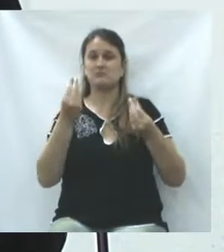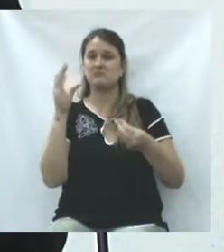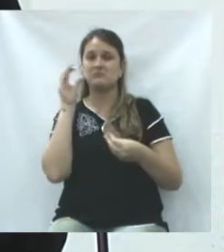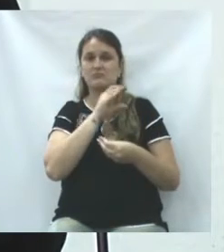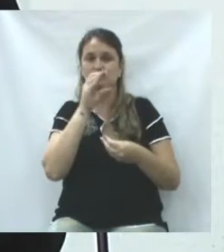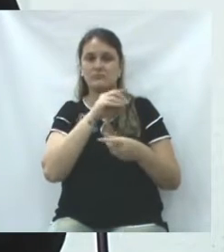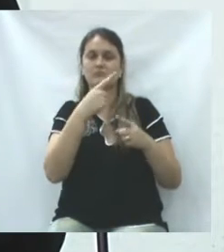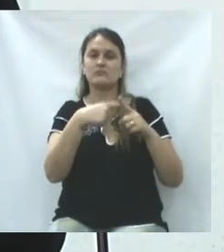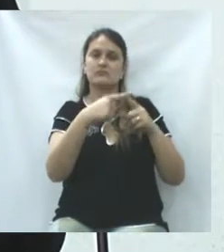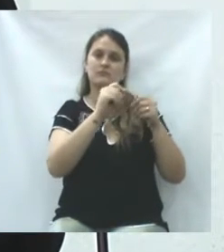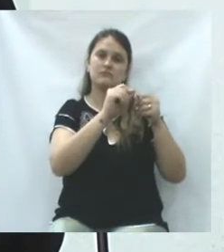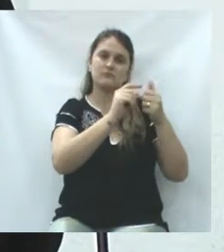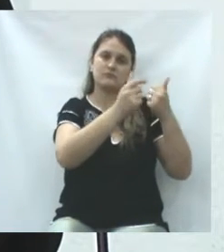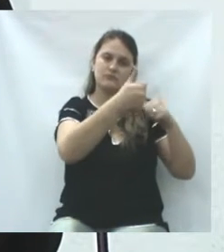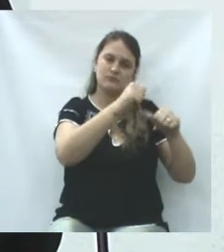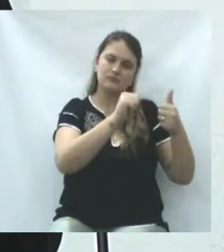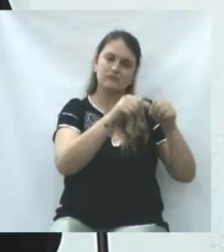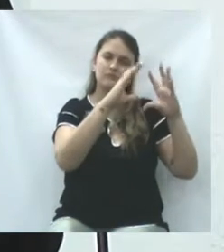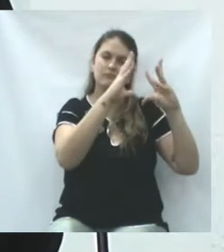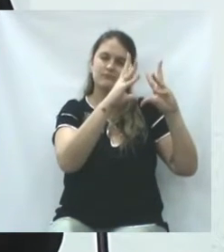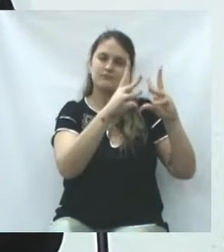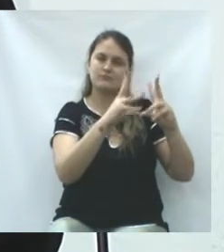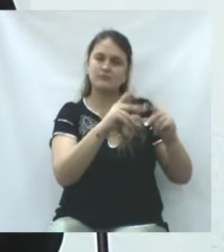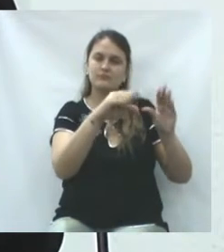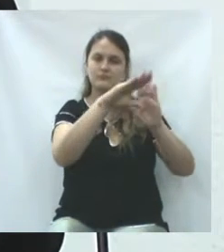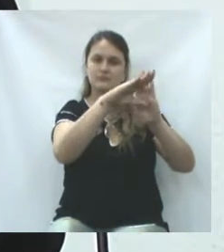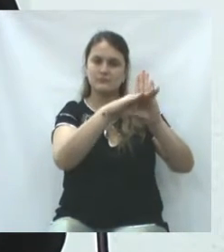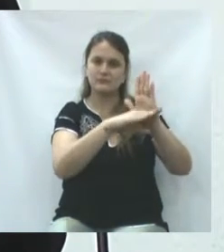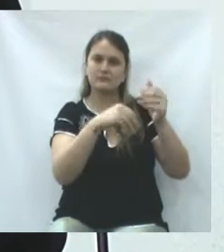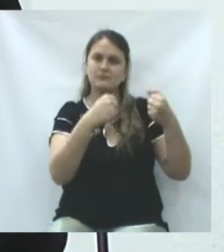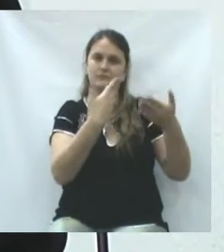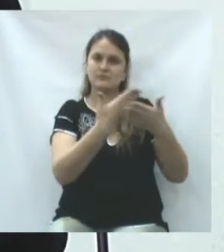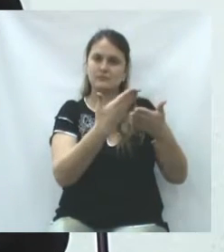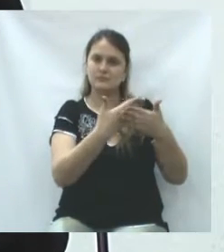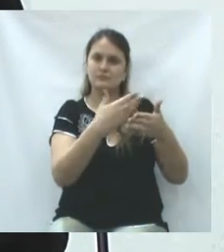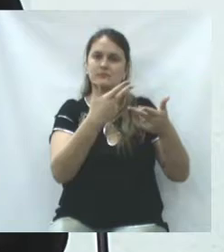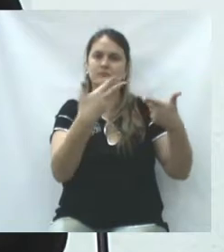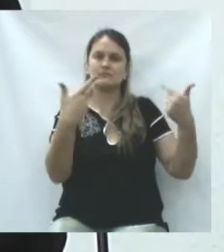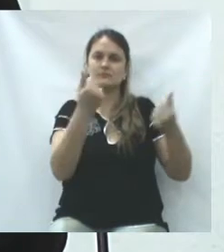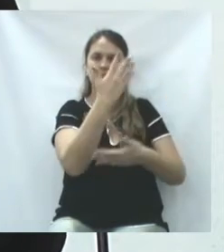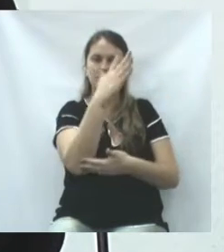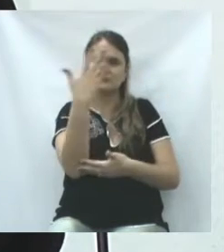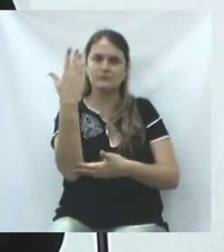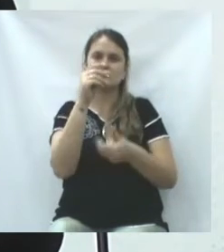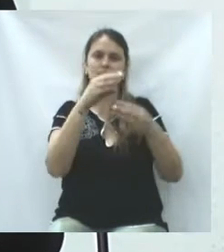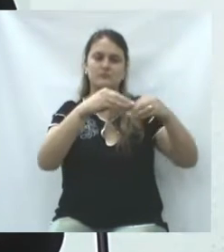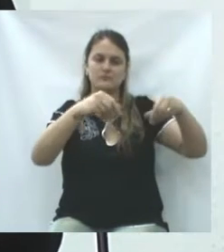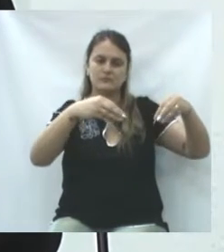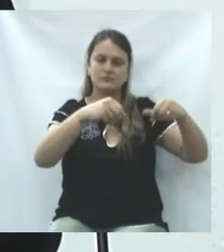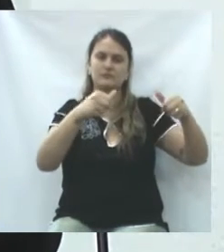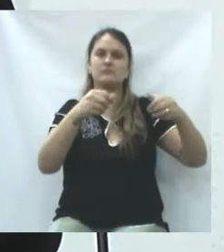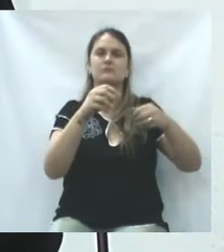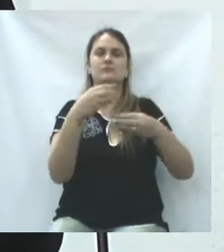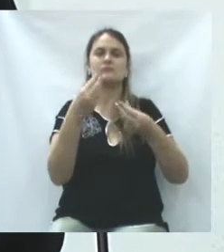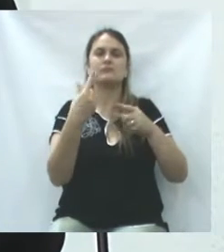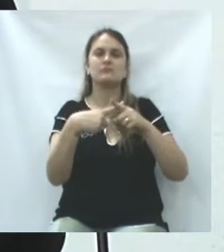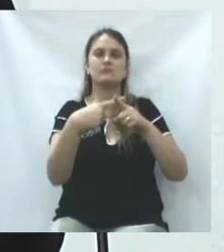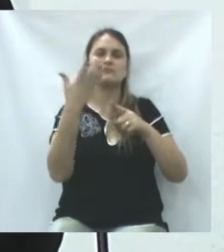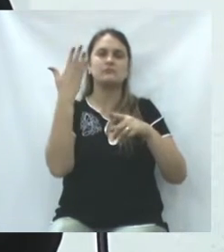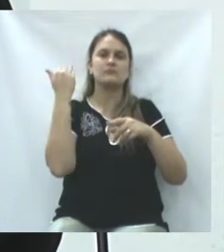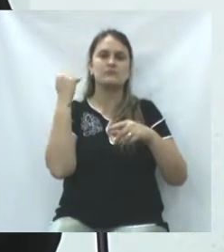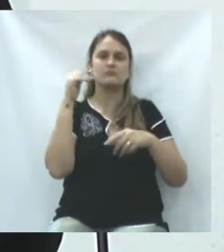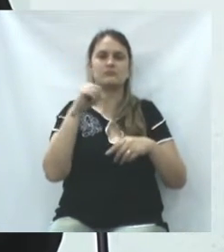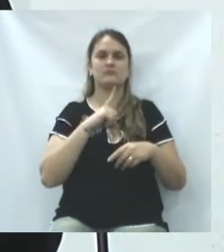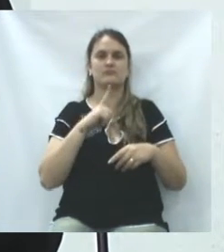do que ter o parecer, porque terá que ter todo um estudo sobre o impacto ambiental sobre o antigo